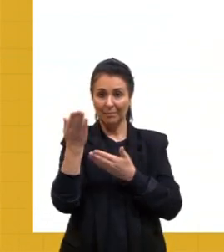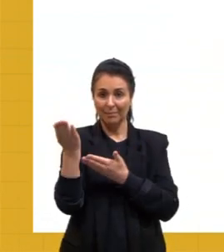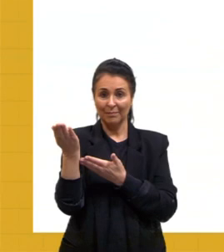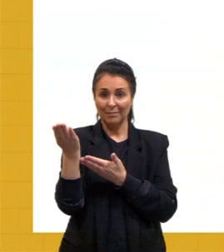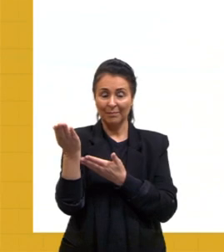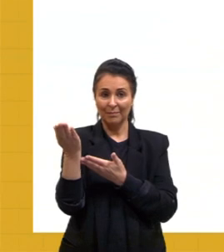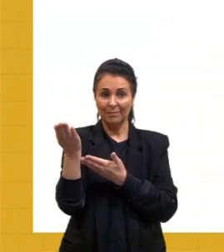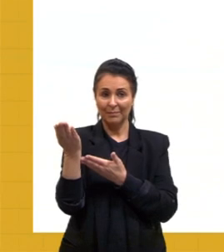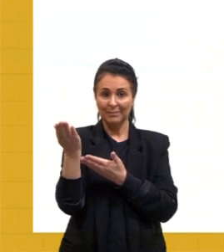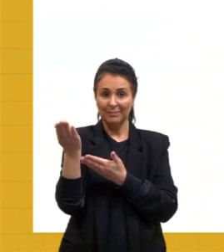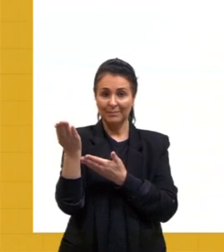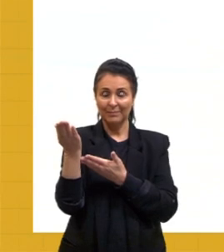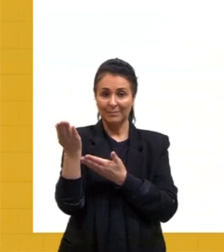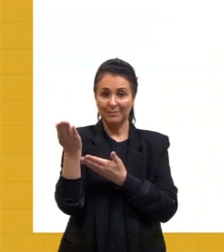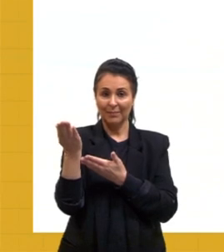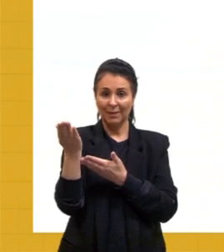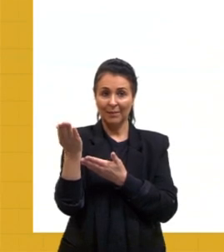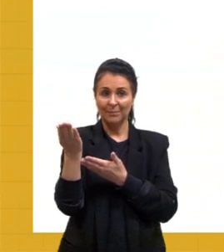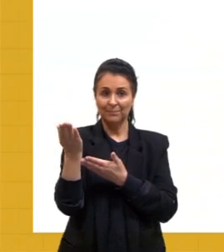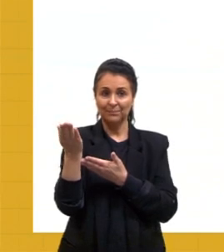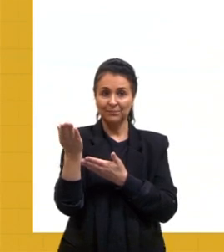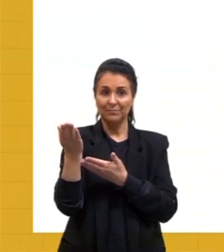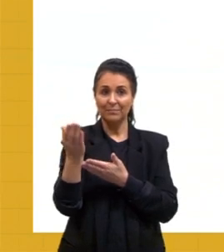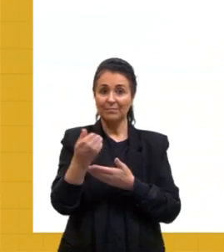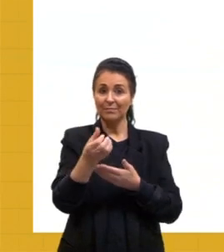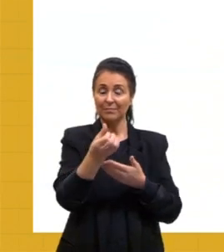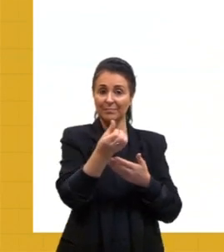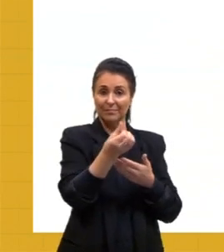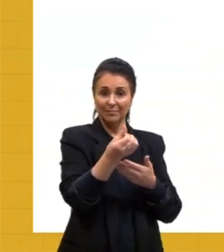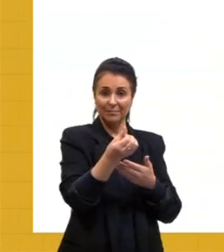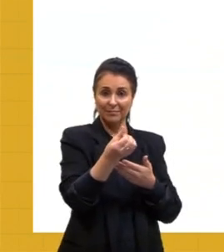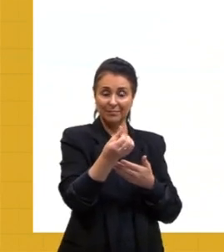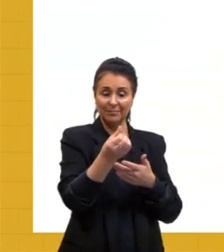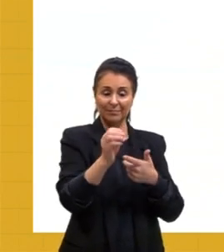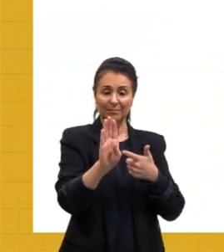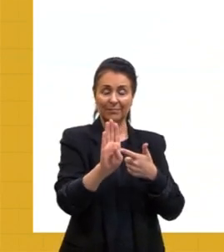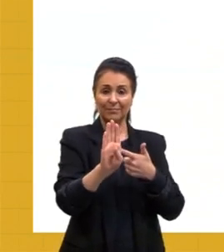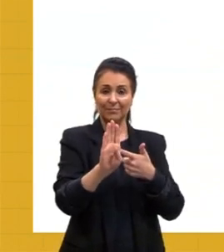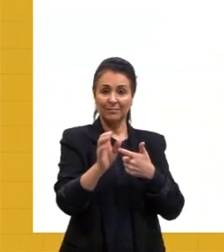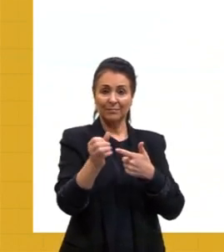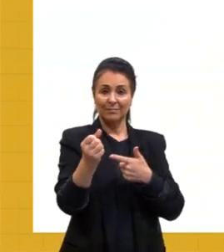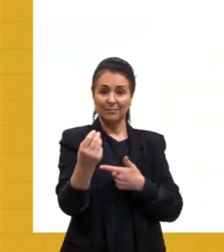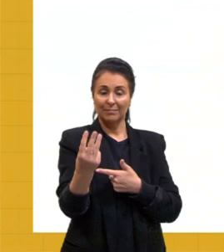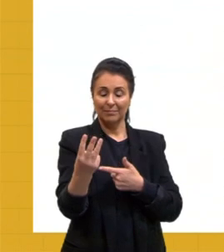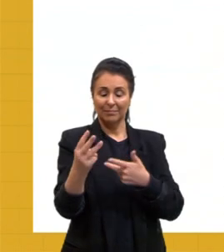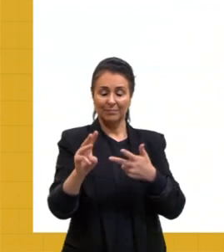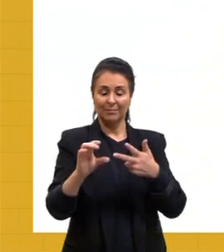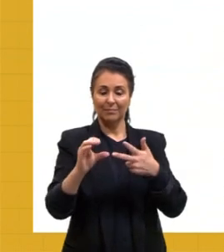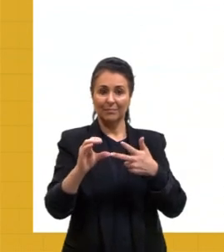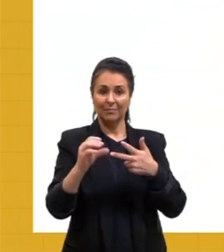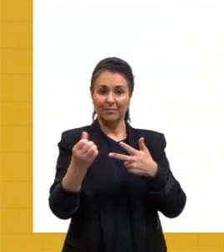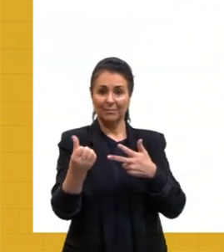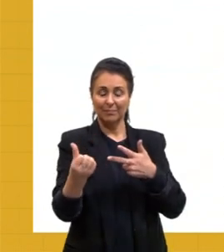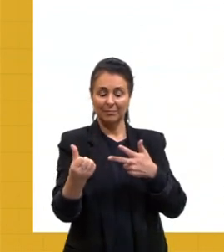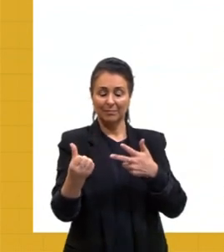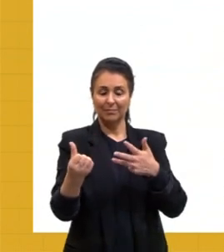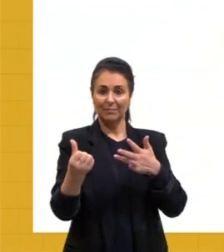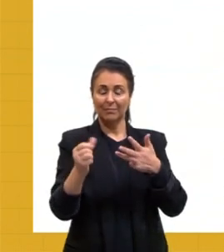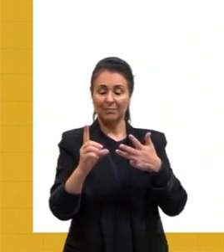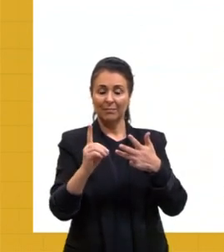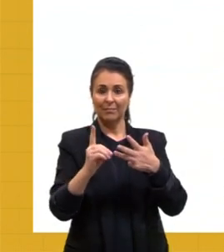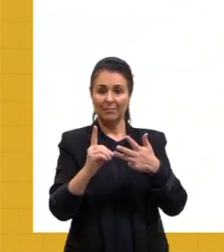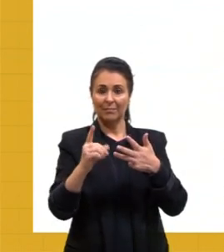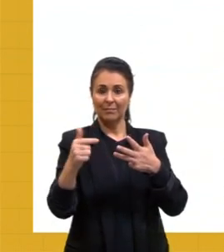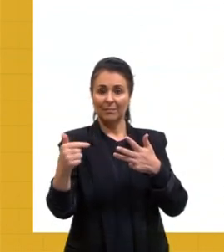Olha o quadro. A letra A vai produzir seis, a letra B vai produzir três, a letra C, seis, D,